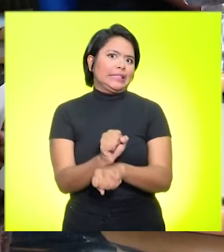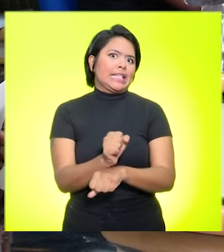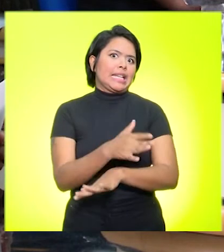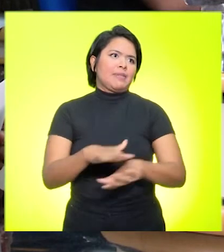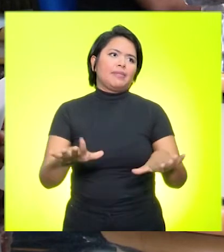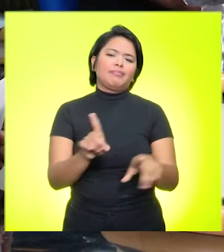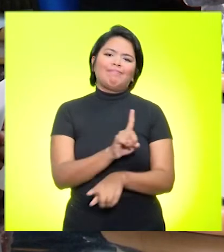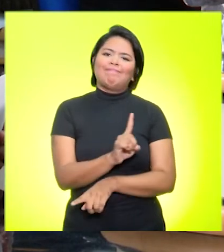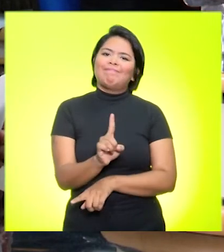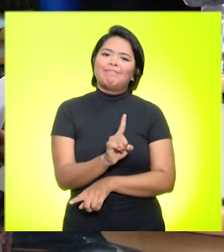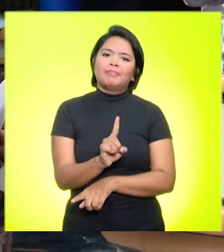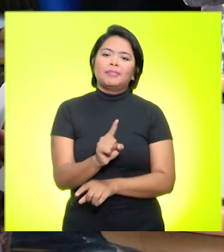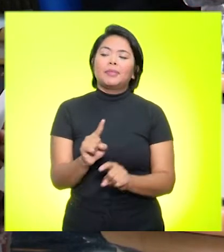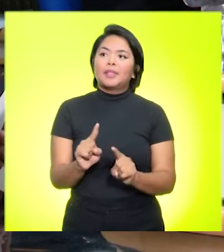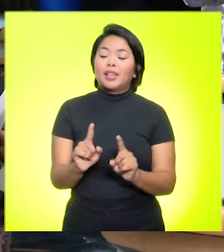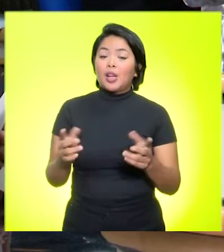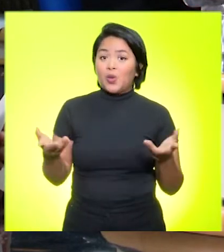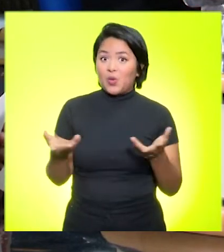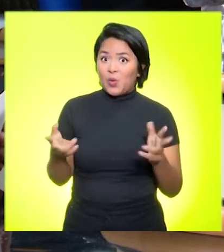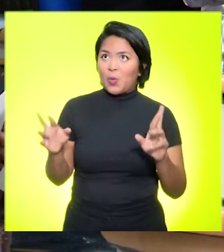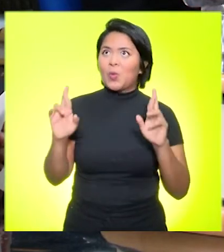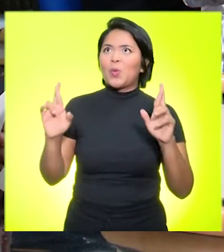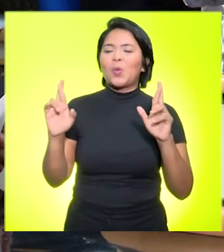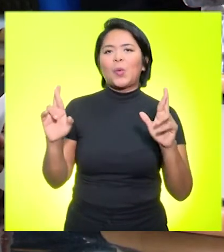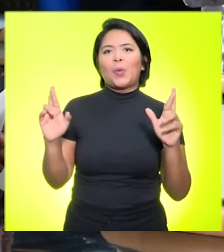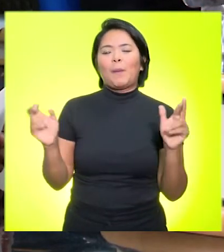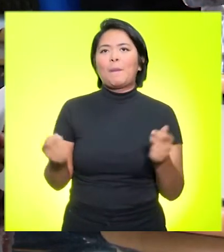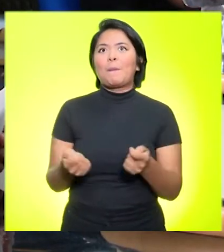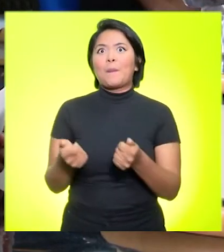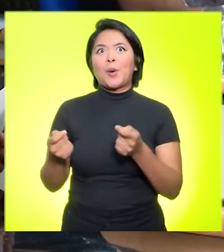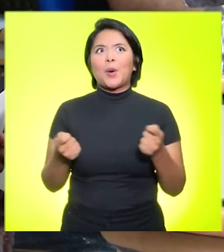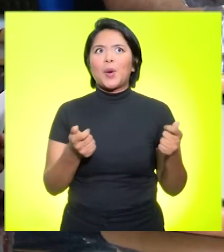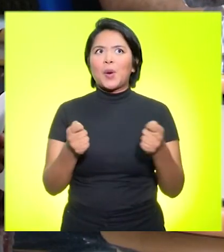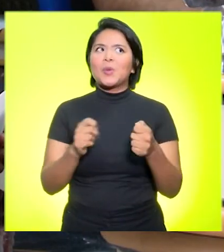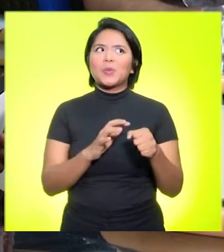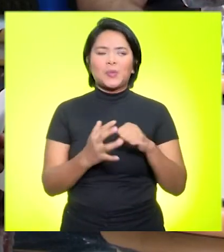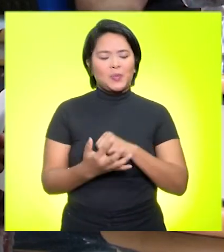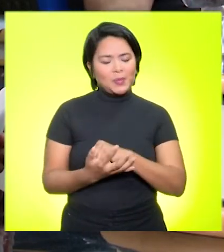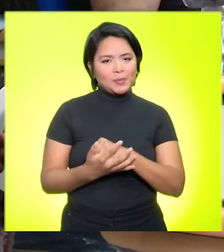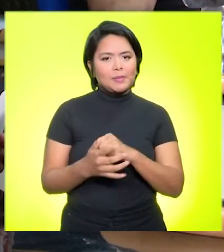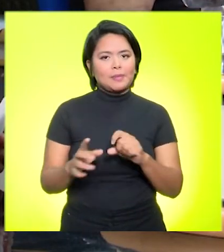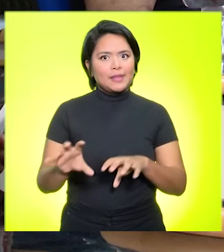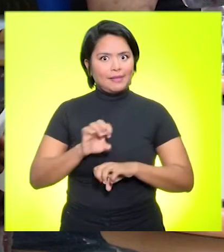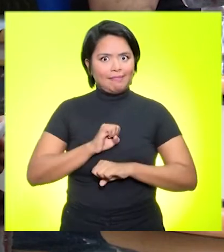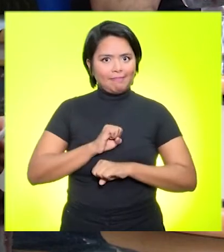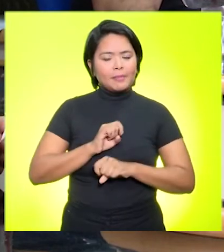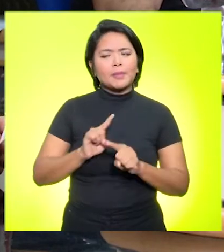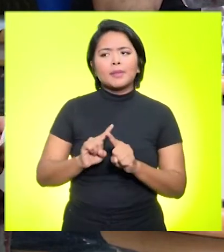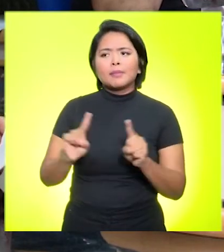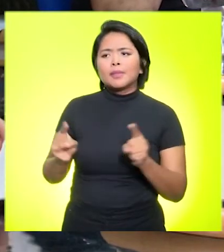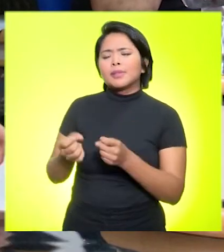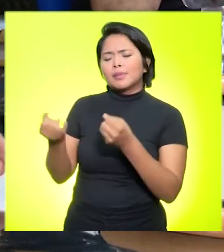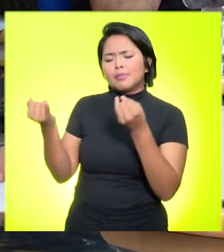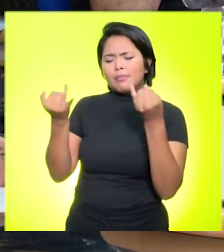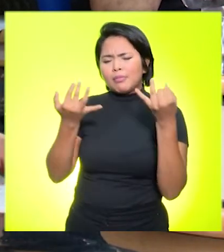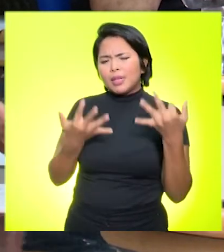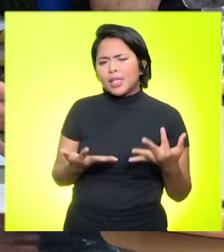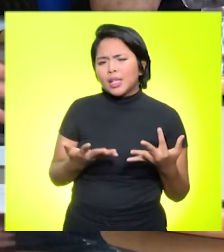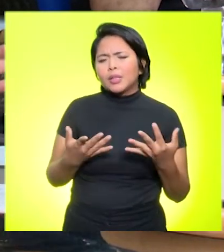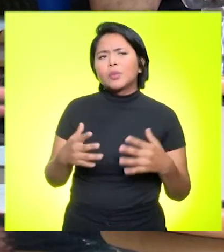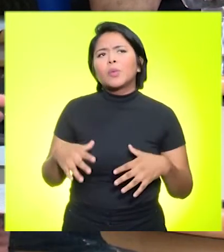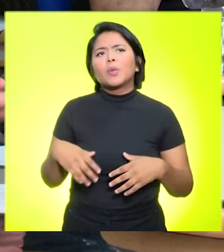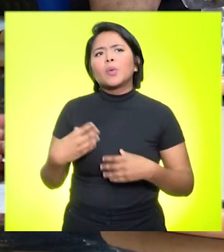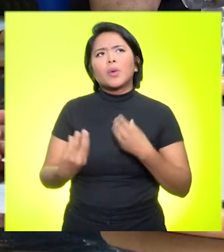Nós temos, graças a Deus, menos casos. Eu gostaria que o senhor nos falasse quais os possíveis rumos que estão sendo apontados